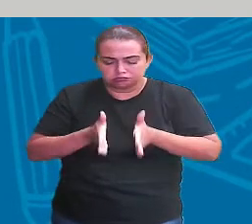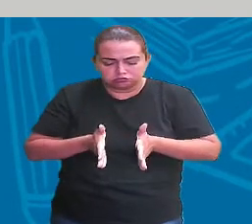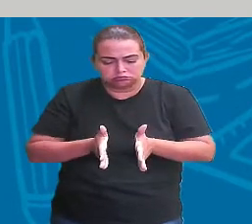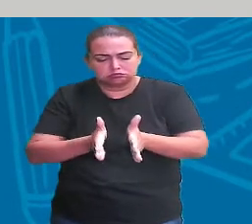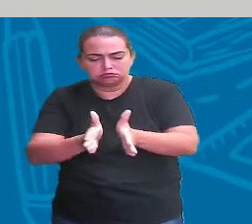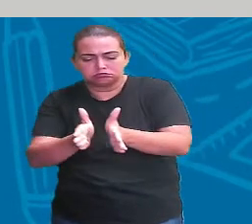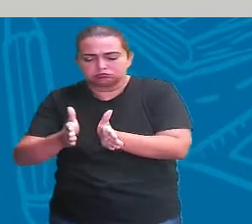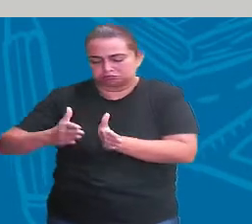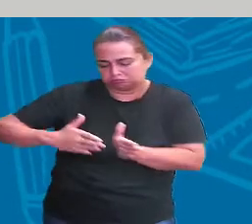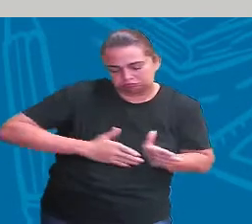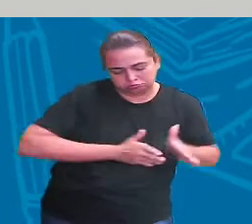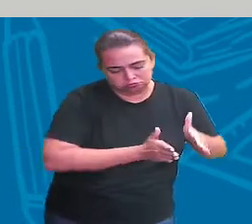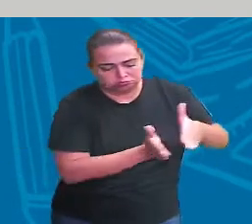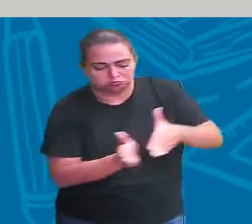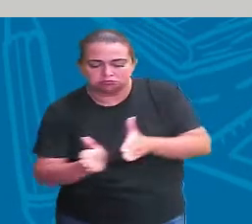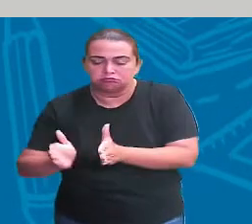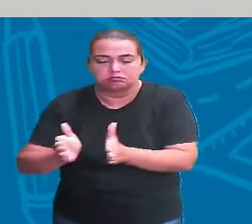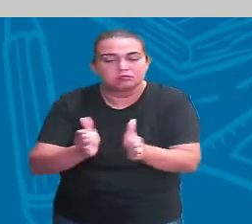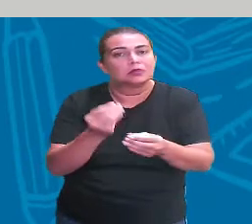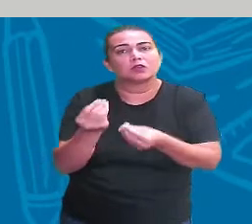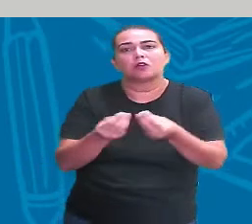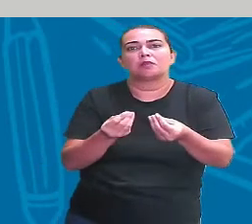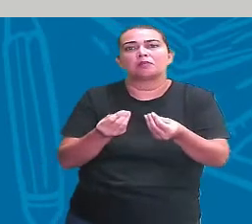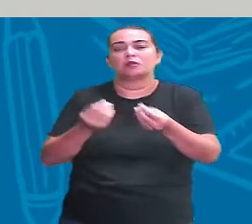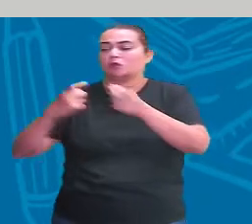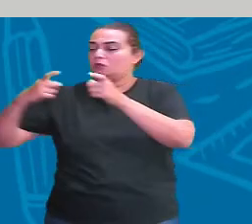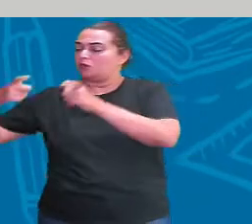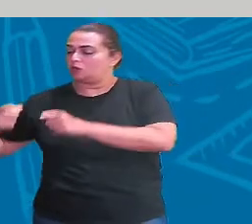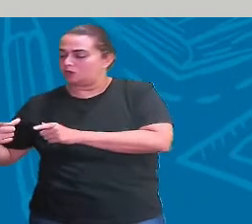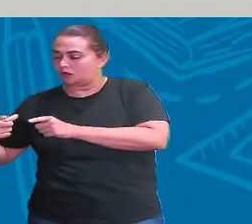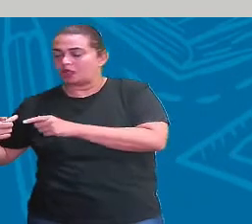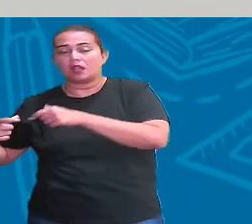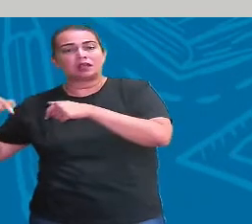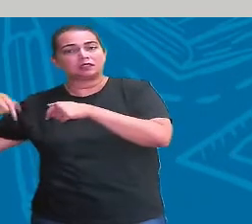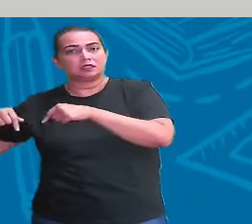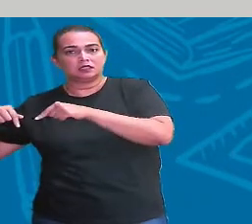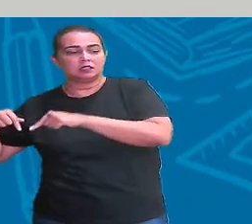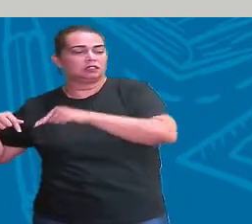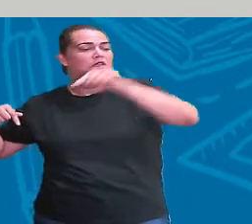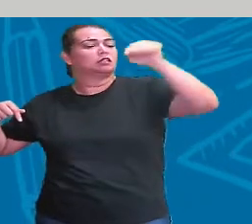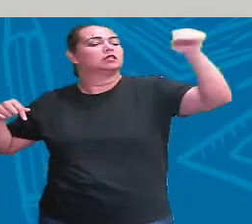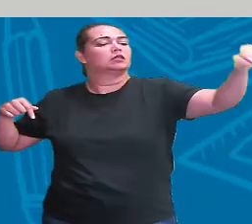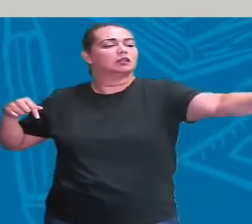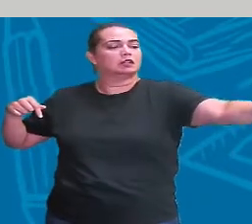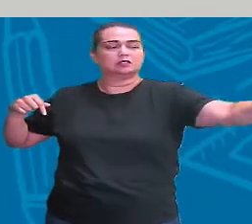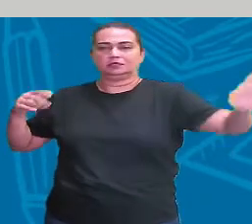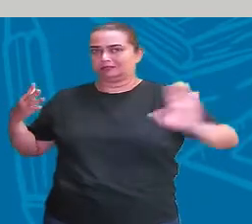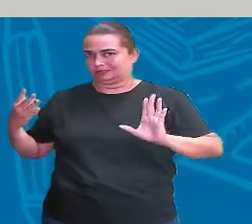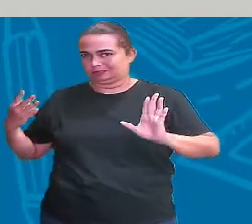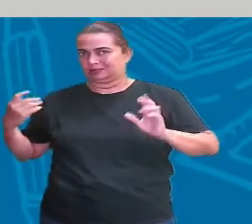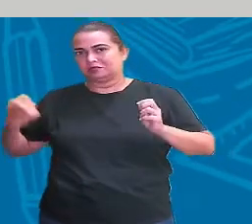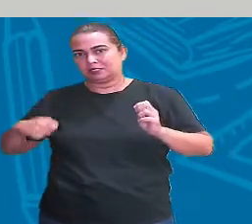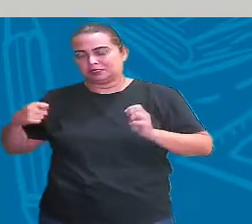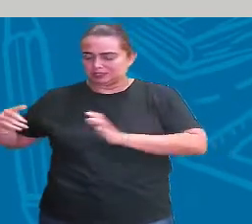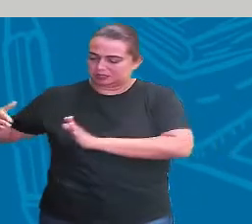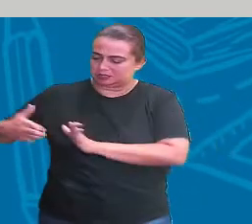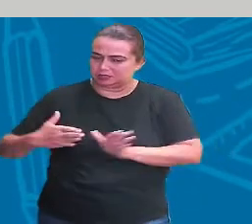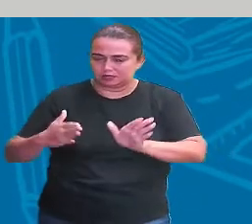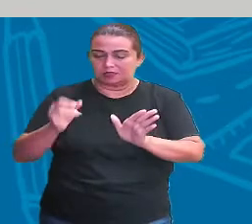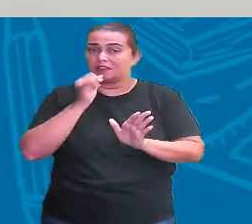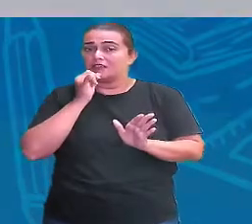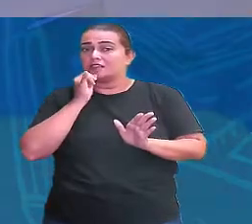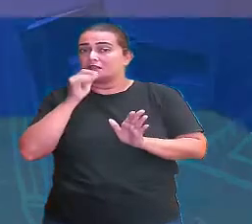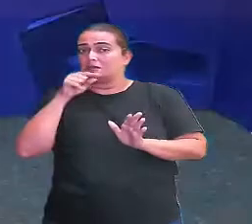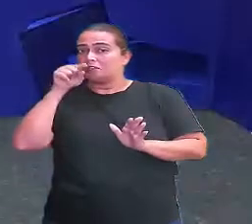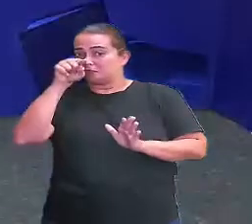percorrer para ir de um ponto a outro. Se você quer ir na padaria da esquina, você tem que partir de um